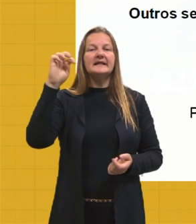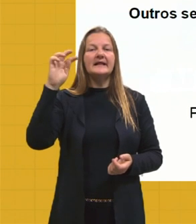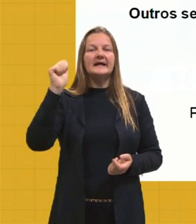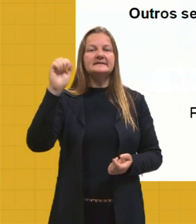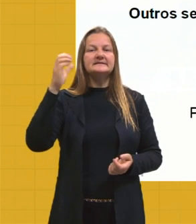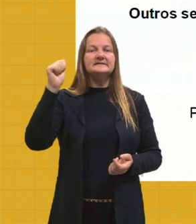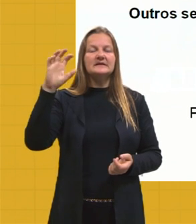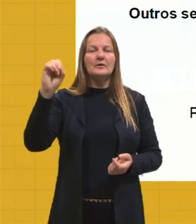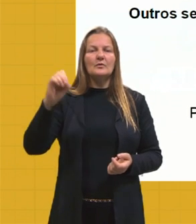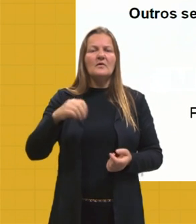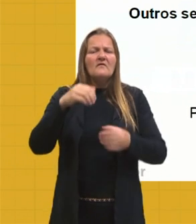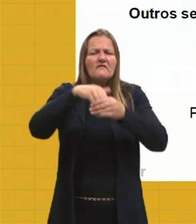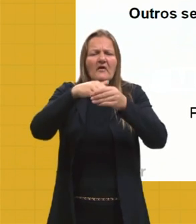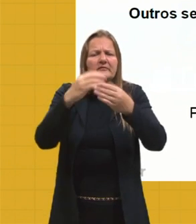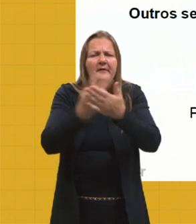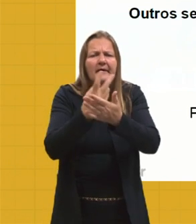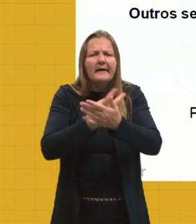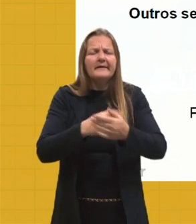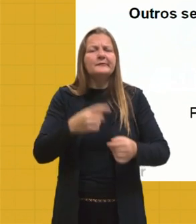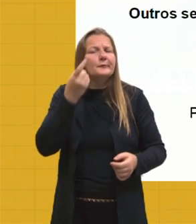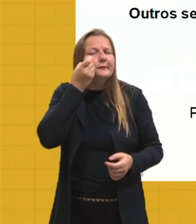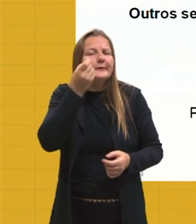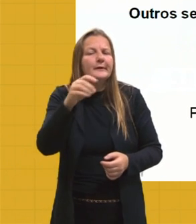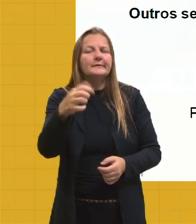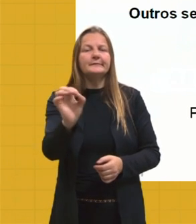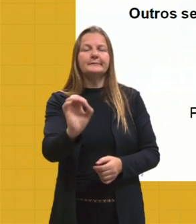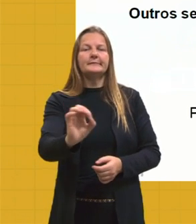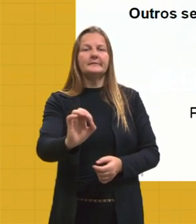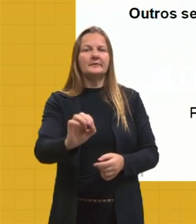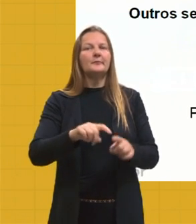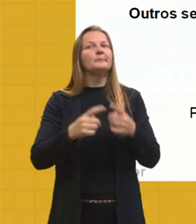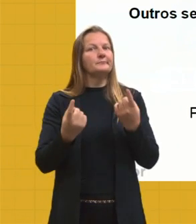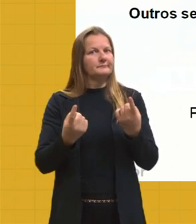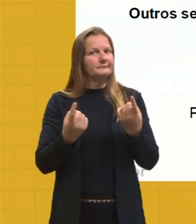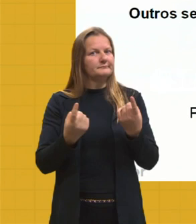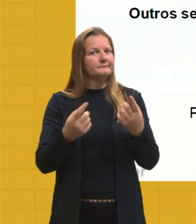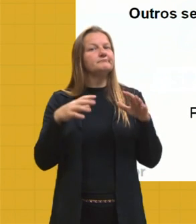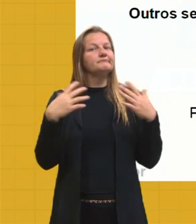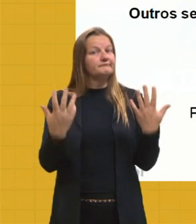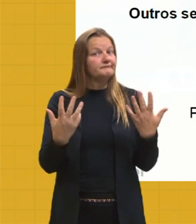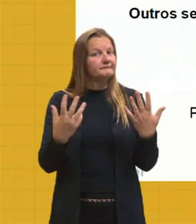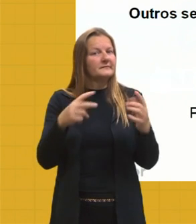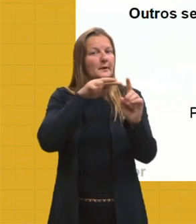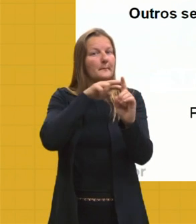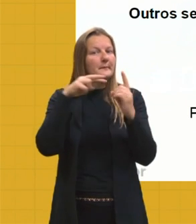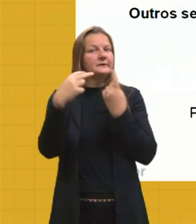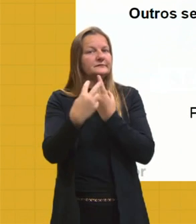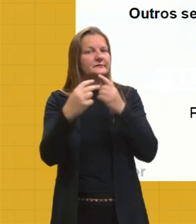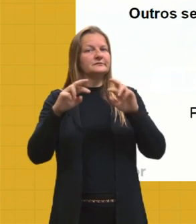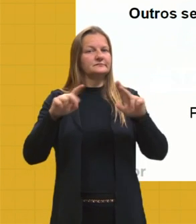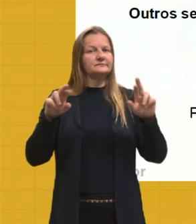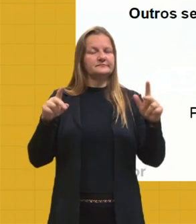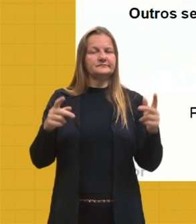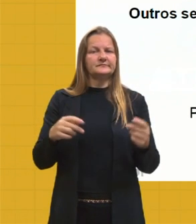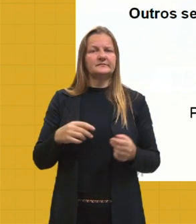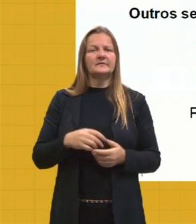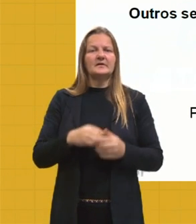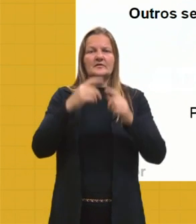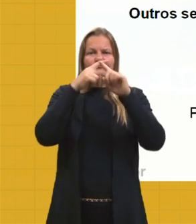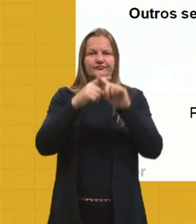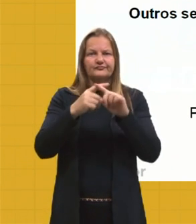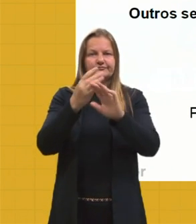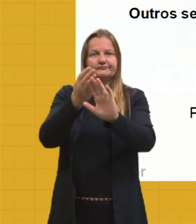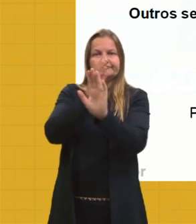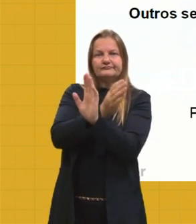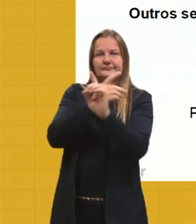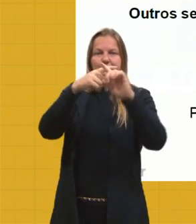errado, ou não se interessam por política. Então esses são os paradoxos que nós enfrentamos, né? De acharmos